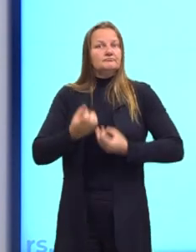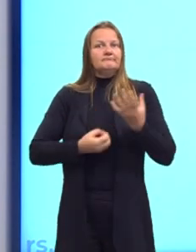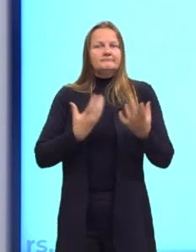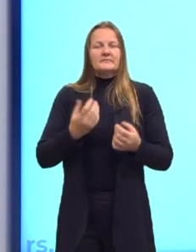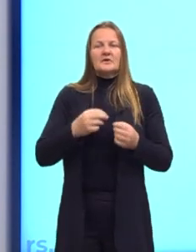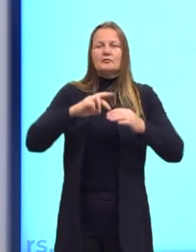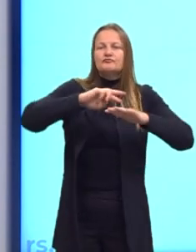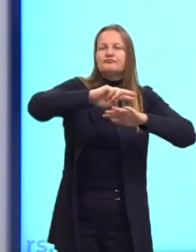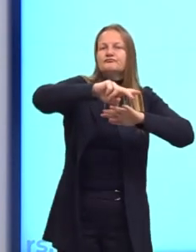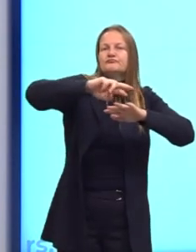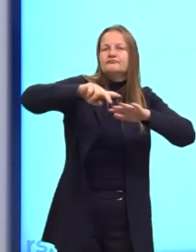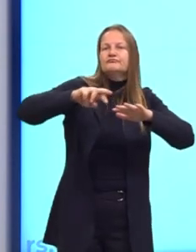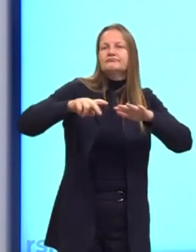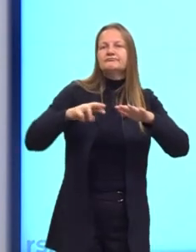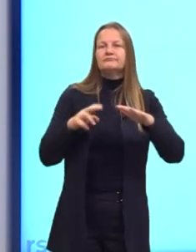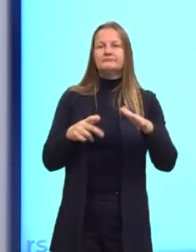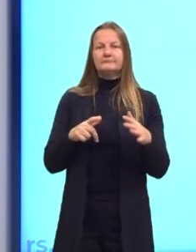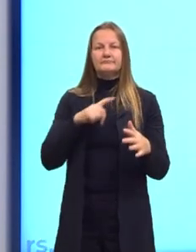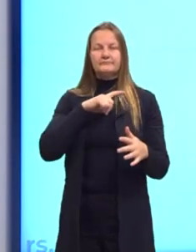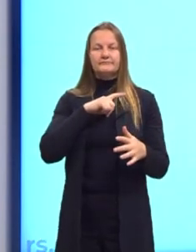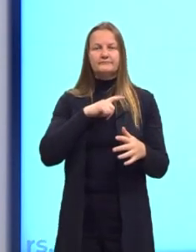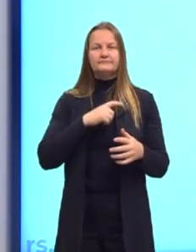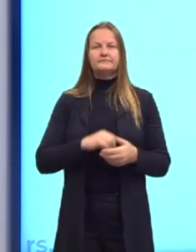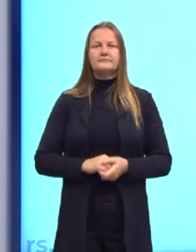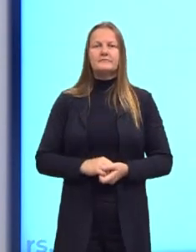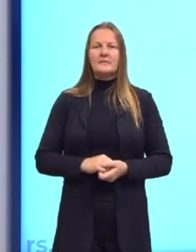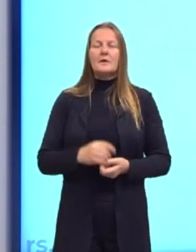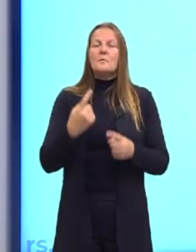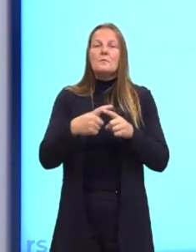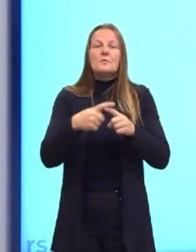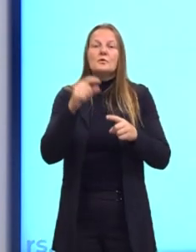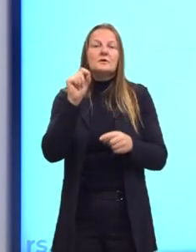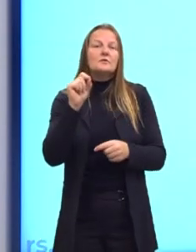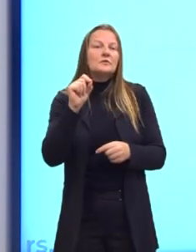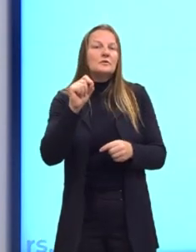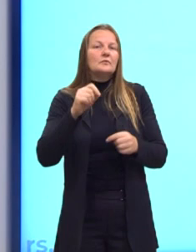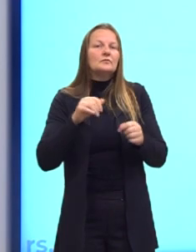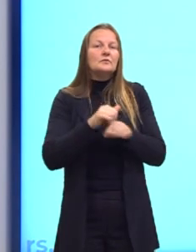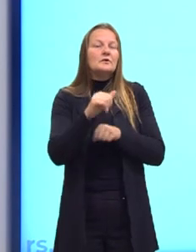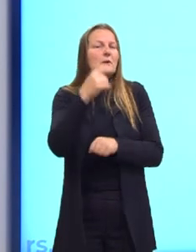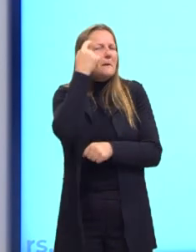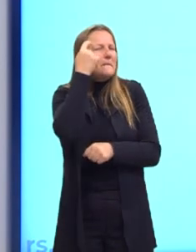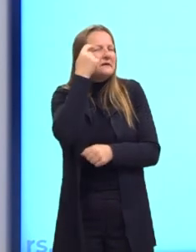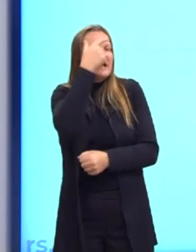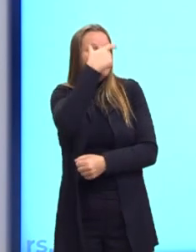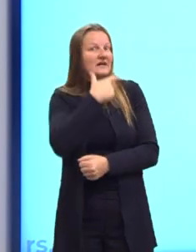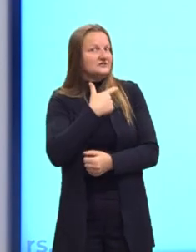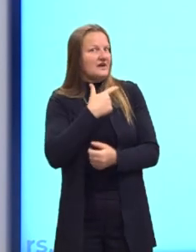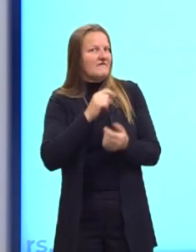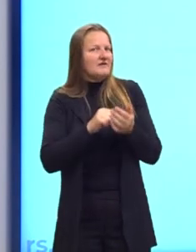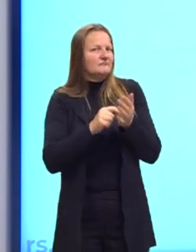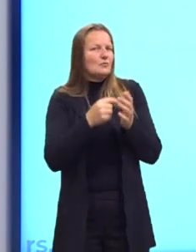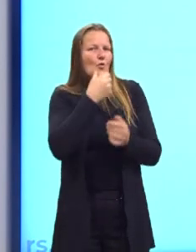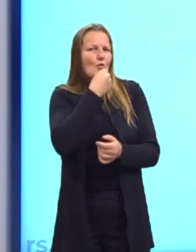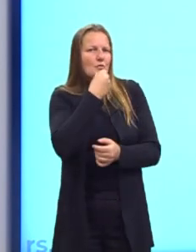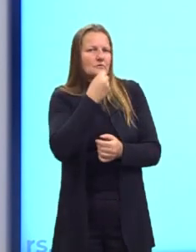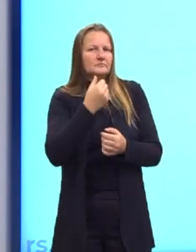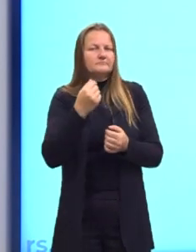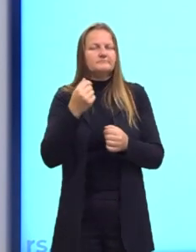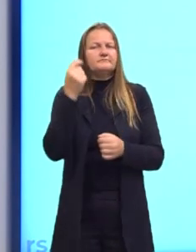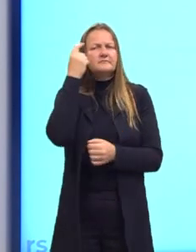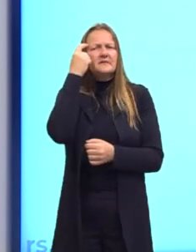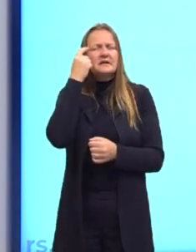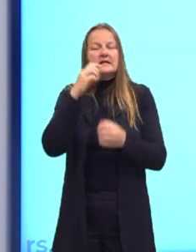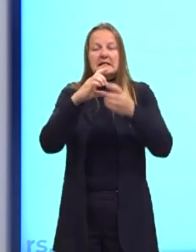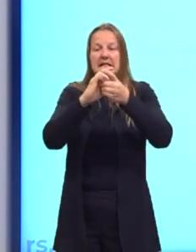pluralidade. Para o John Stuart Mill, isso que incomodava. Porque ele achava que se o poder via